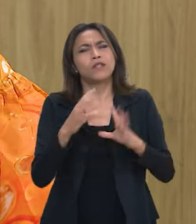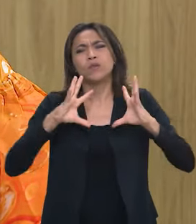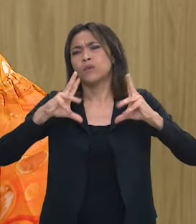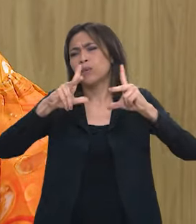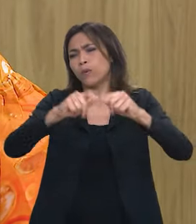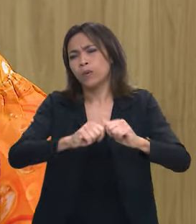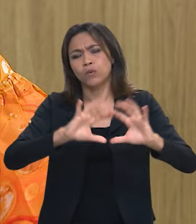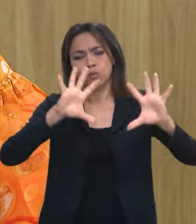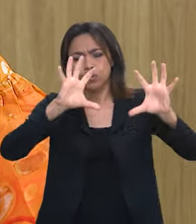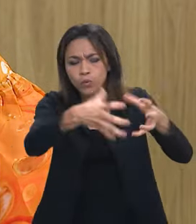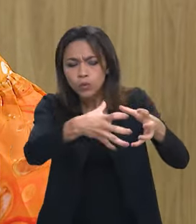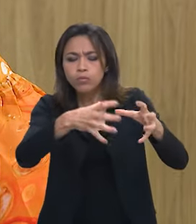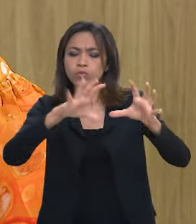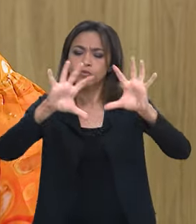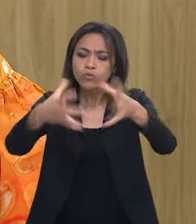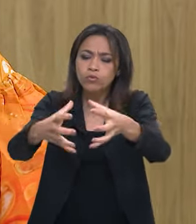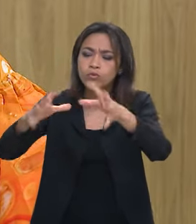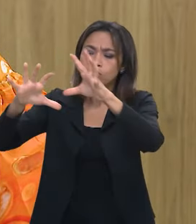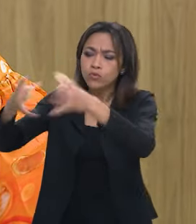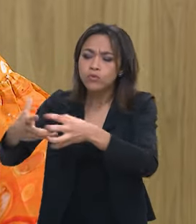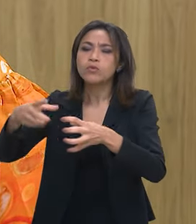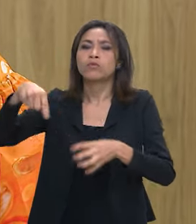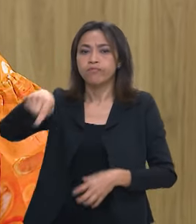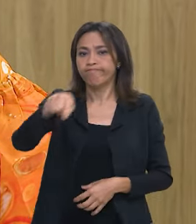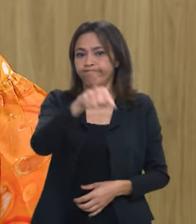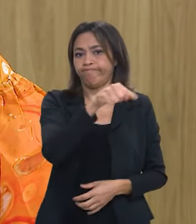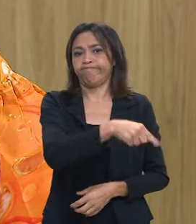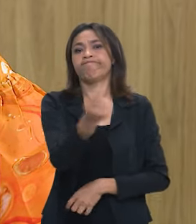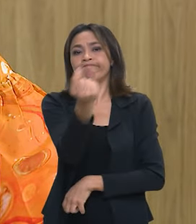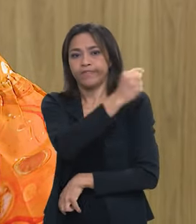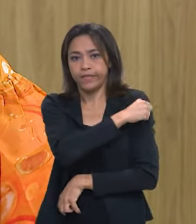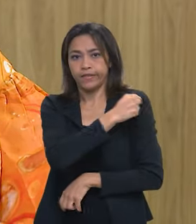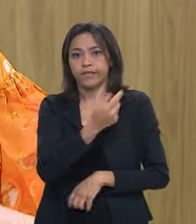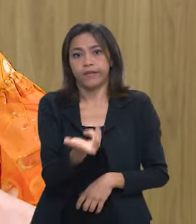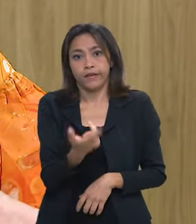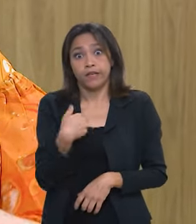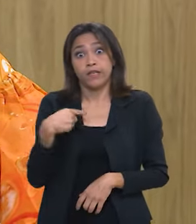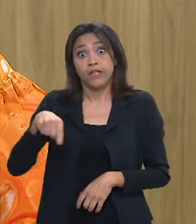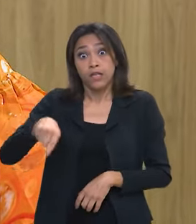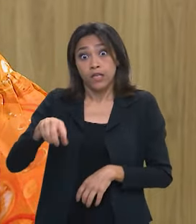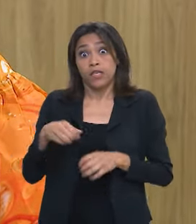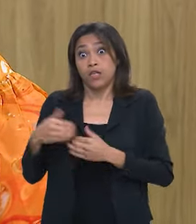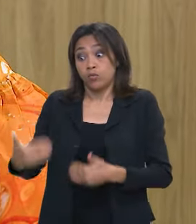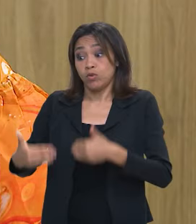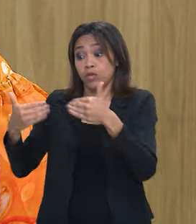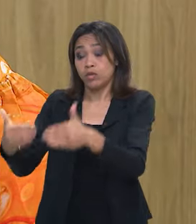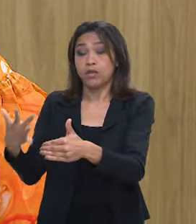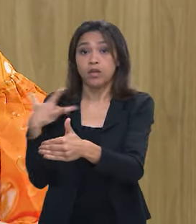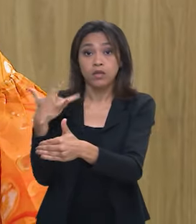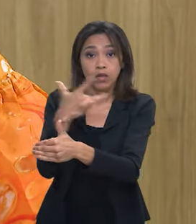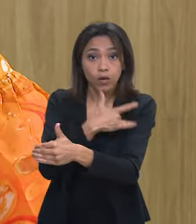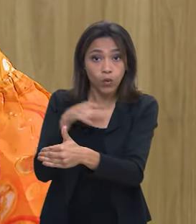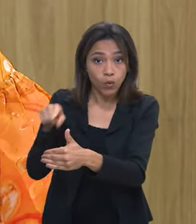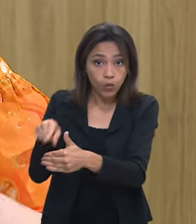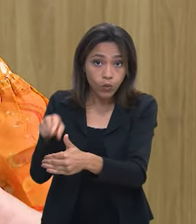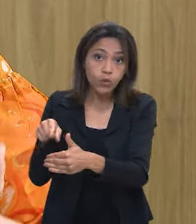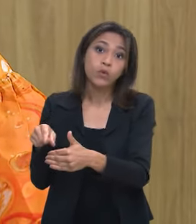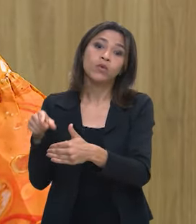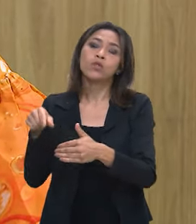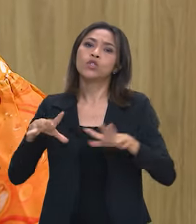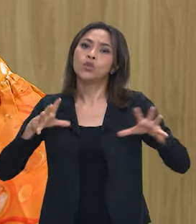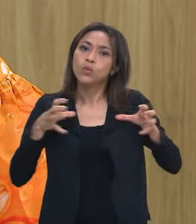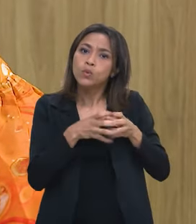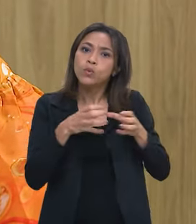vacinados todos aqueles grupos que o nosso comitê científico e o Ministério da Saúde levando essa